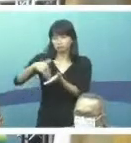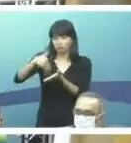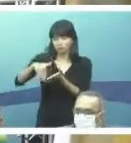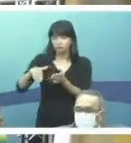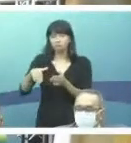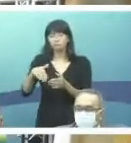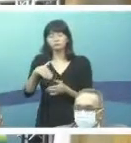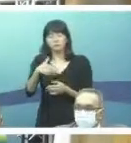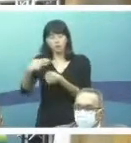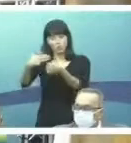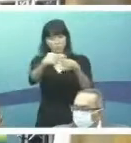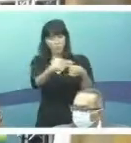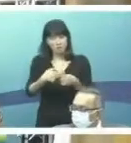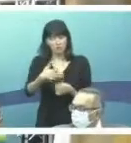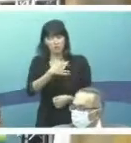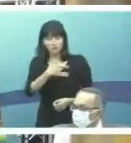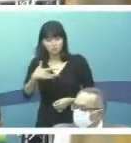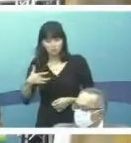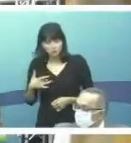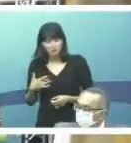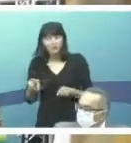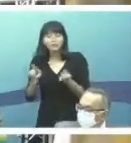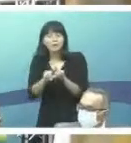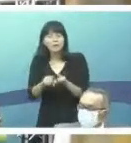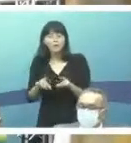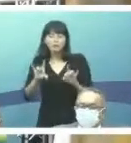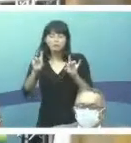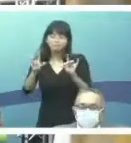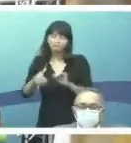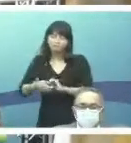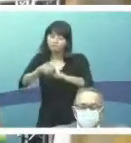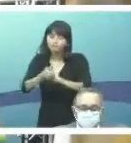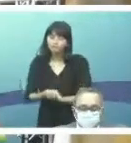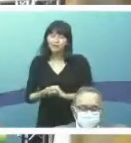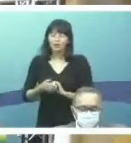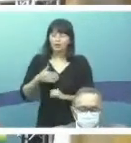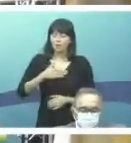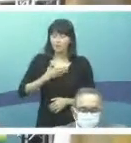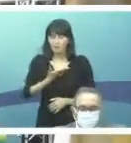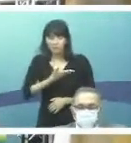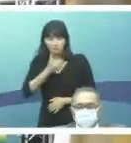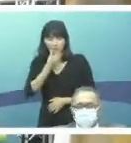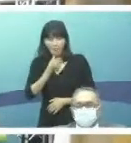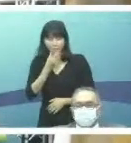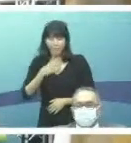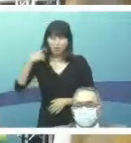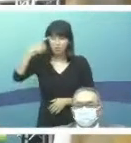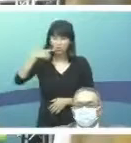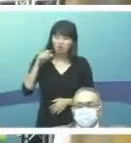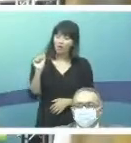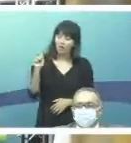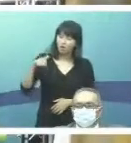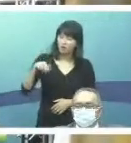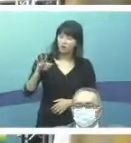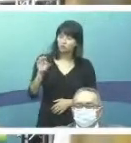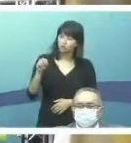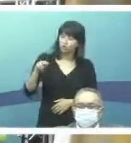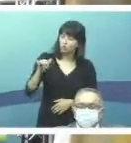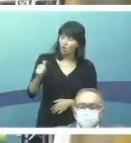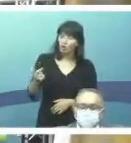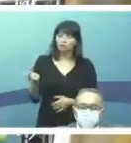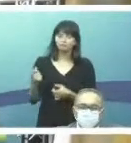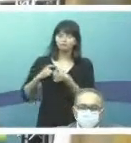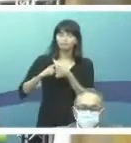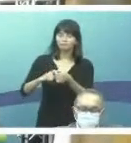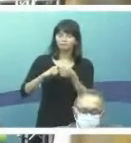Quero cumprimentar de maneira muito especial o meu amigo, o deputado Antônio Brito, parceiro da saúde,